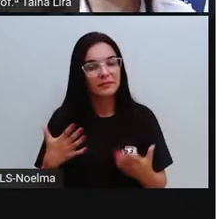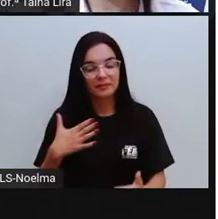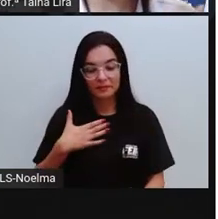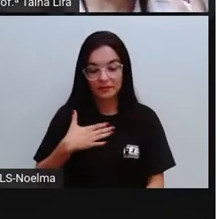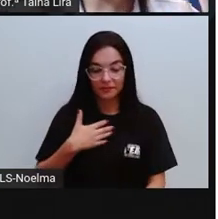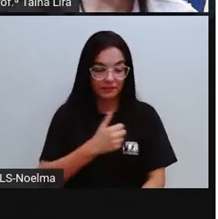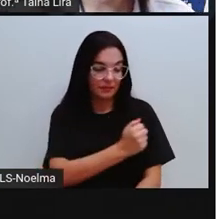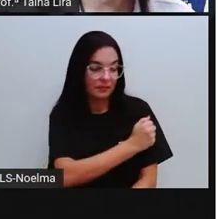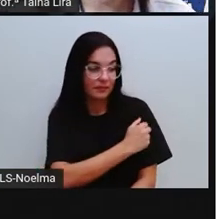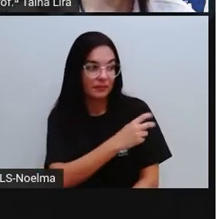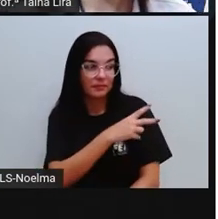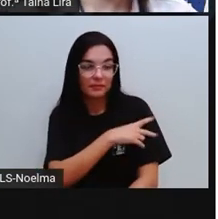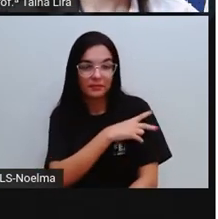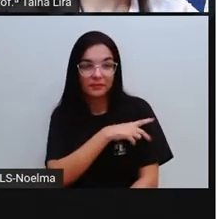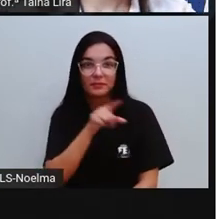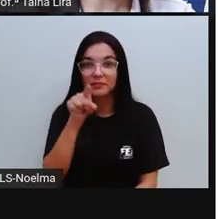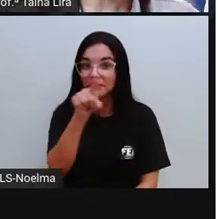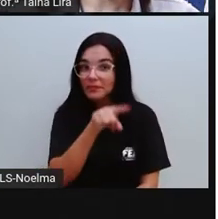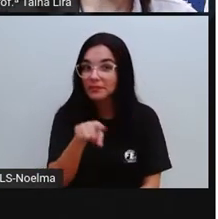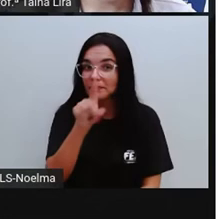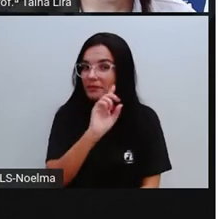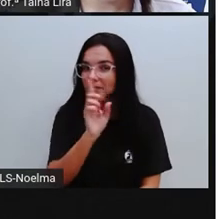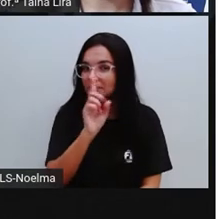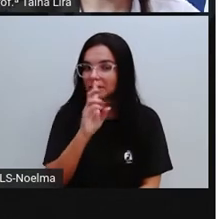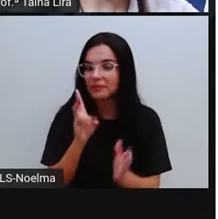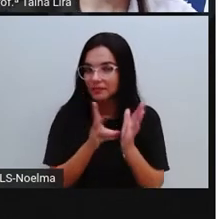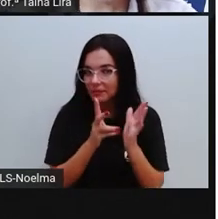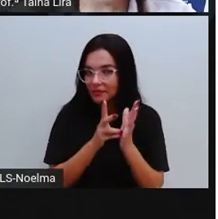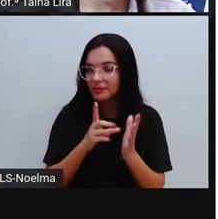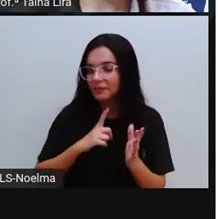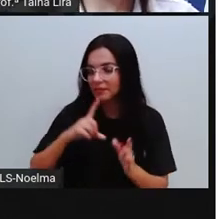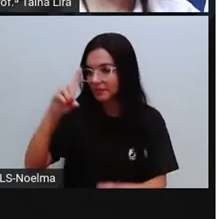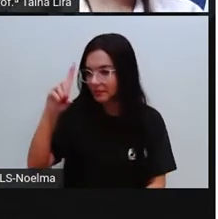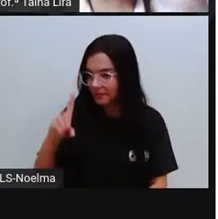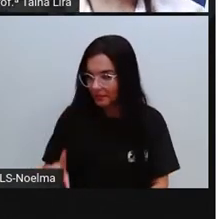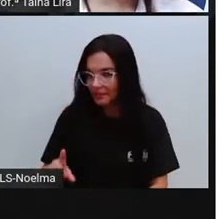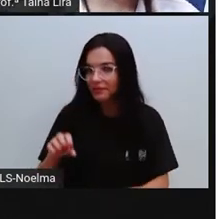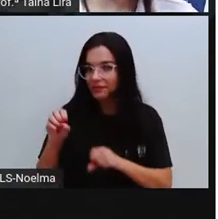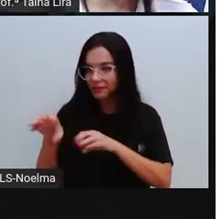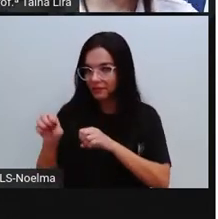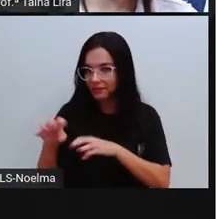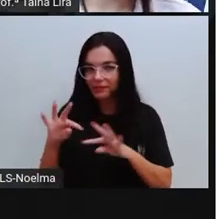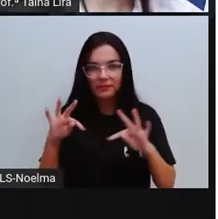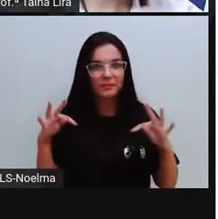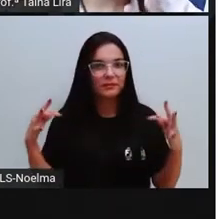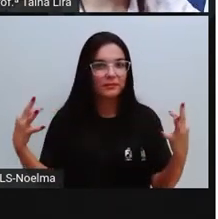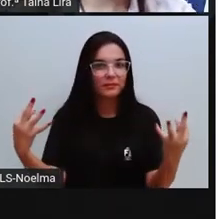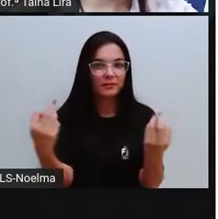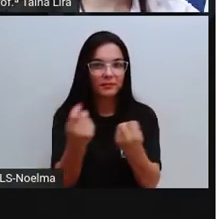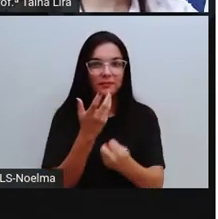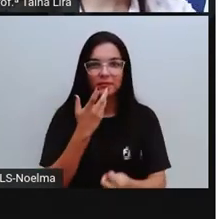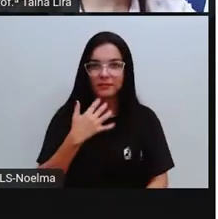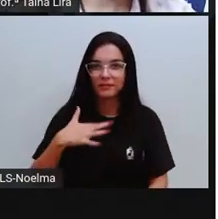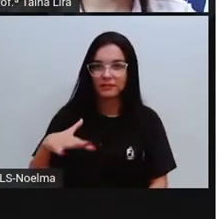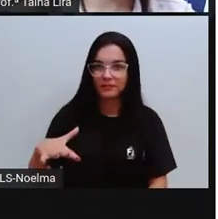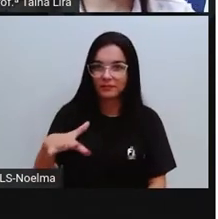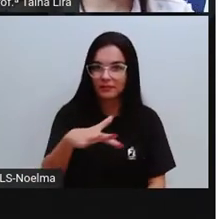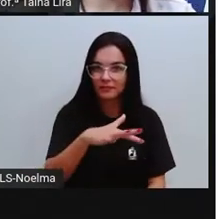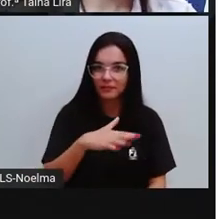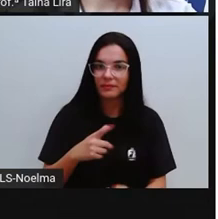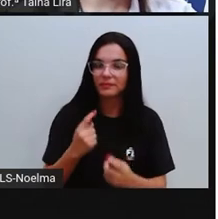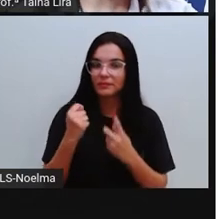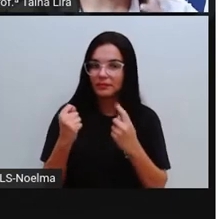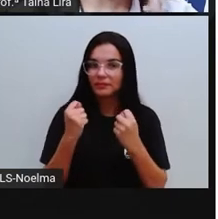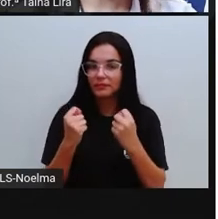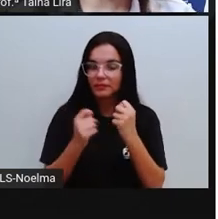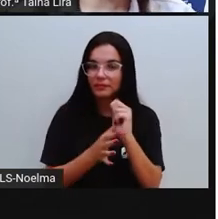aluno do segundo ano, que não é indígena, tem direito à educação, como todas as crianças têm esse direito assegurado ali,